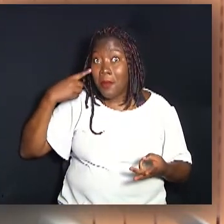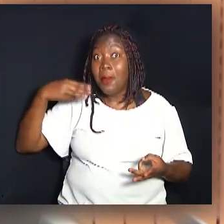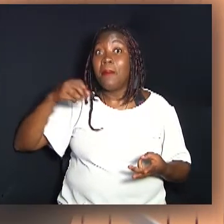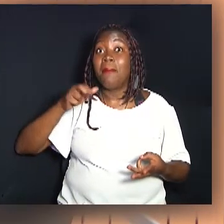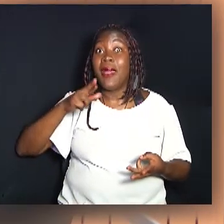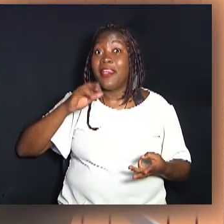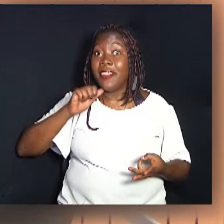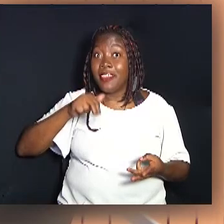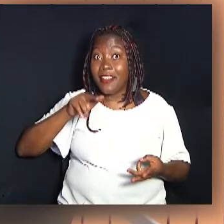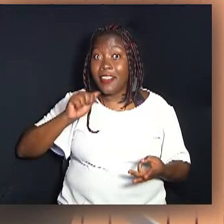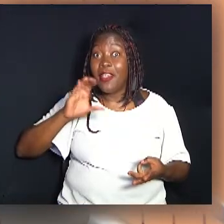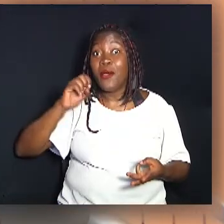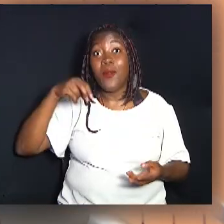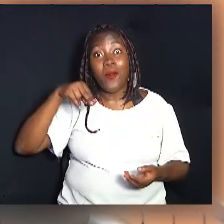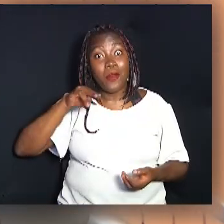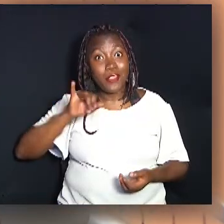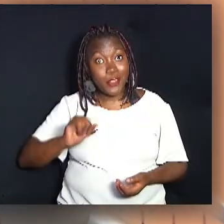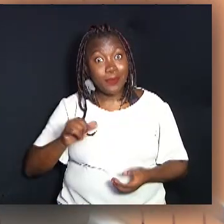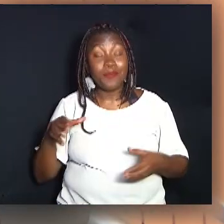Guida Calisto, Paola Miguel e Mariana Conte.